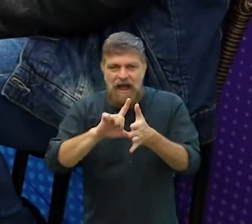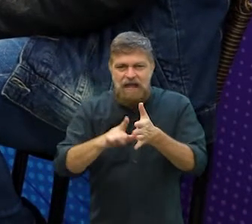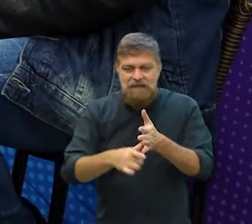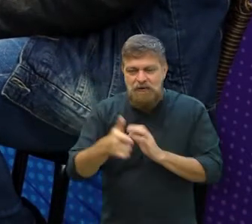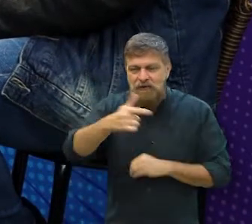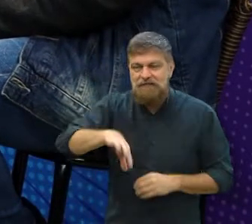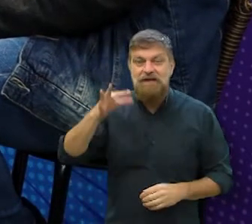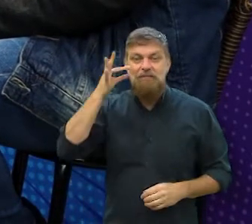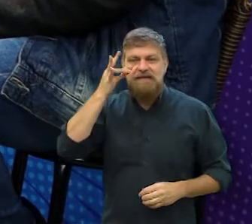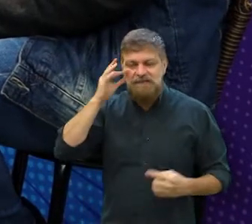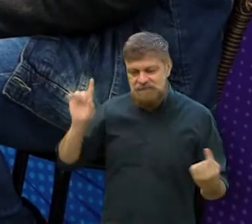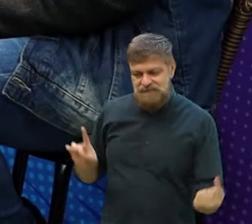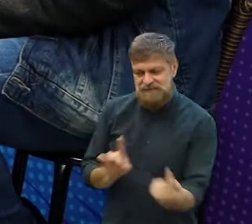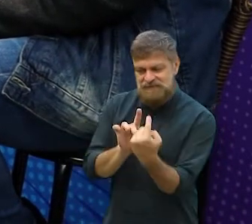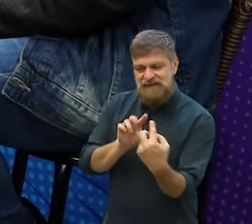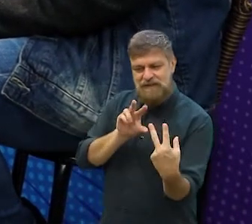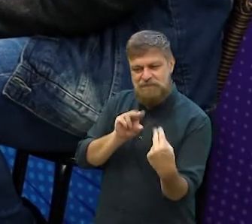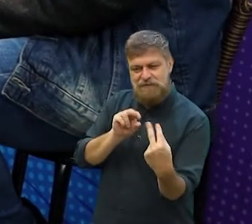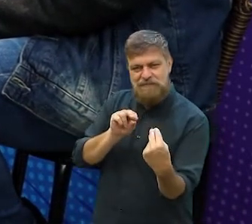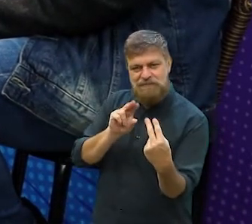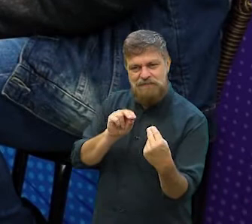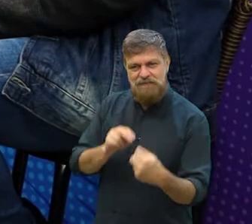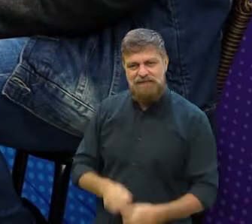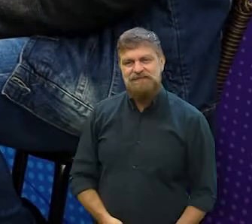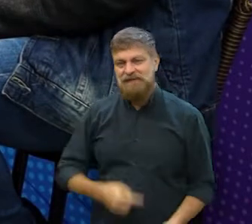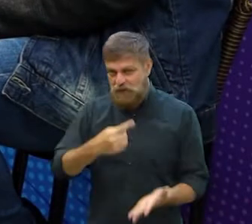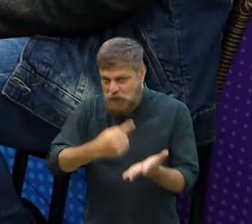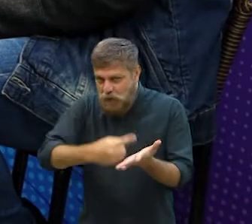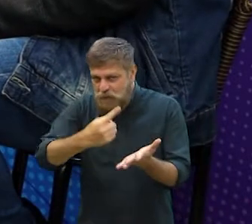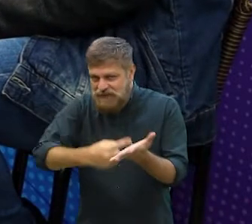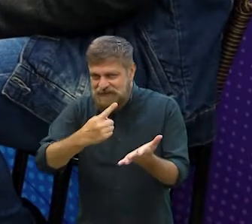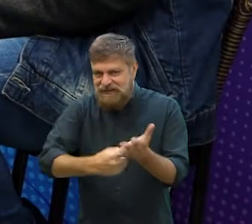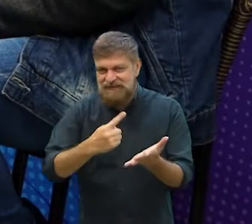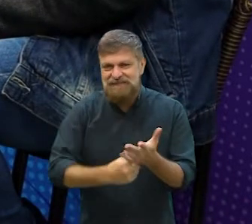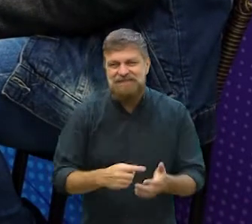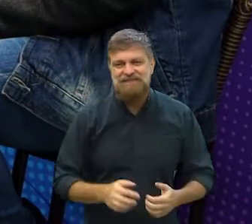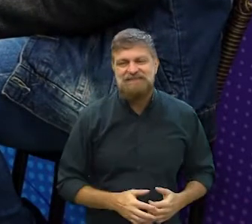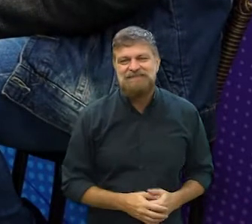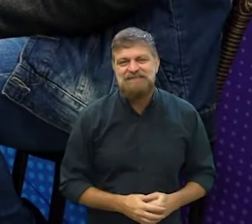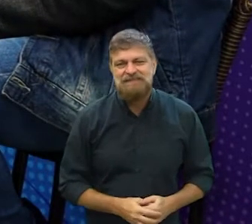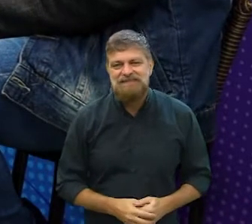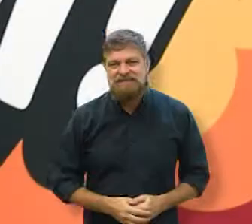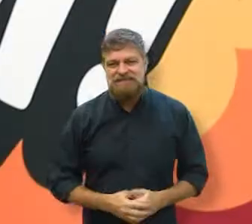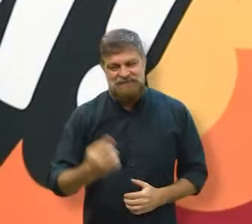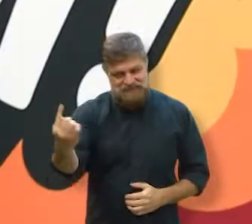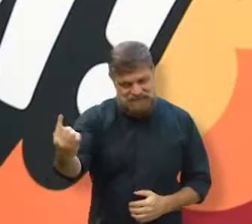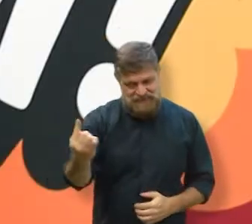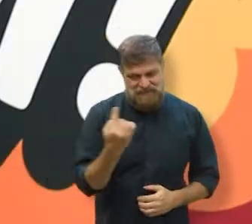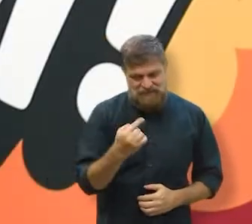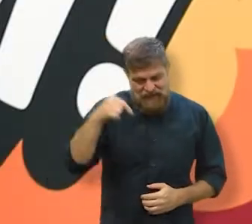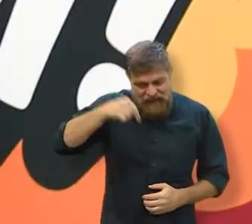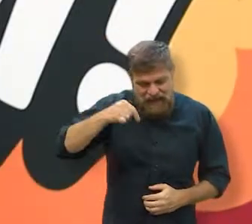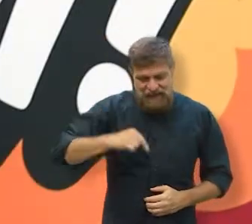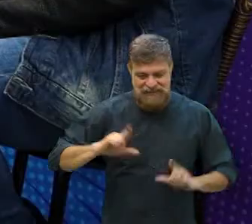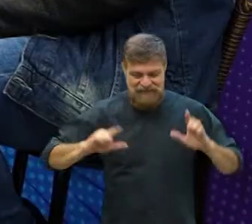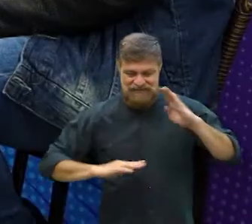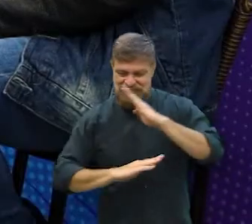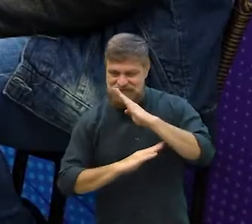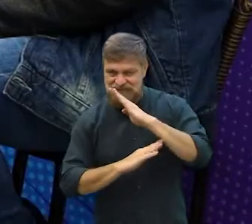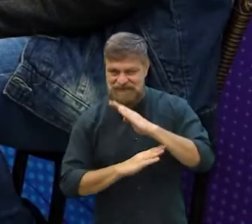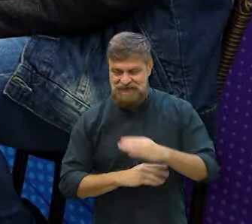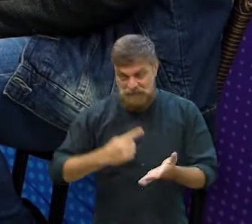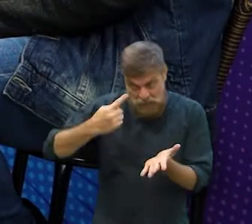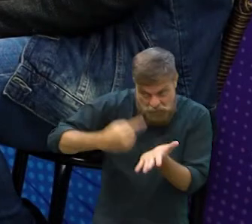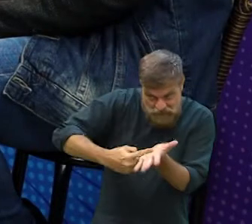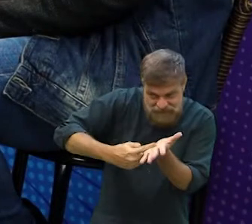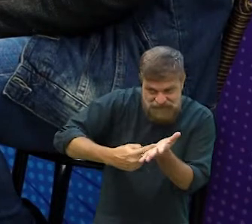frente eu vou aí de novo, só que agora pessoalmente, se rolar, já fica combinado. E aí você vem aqui para o estúdio, combinado?